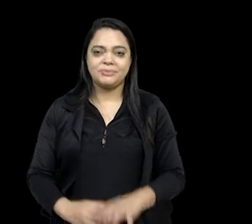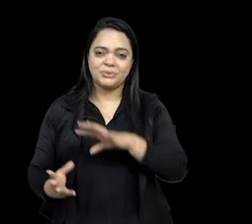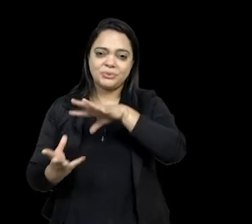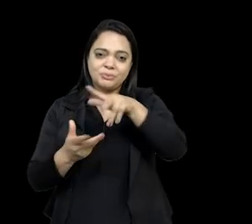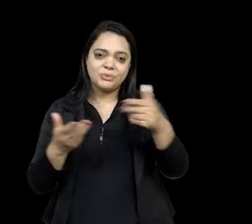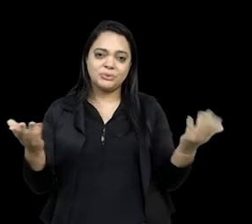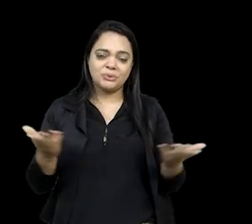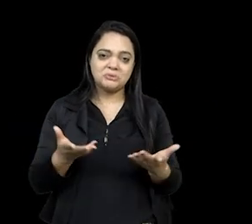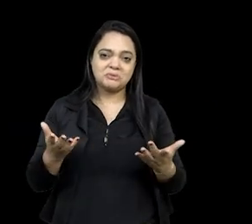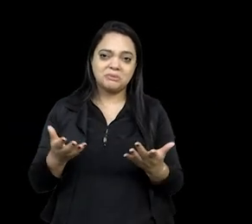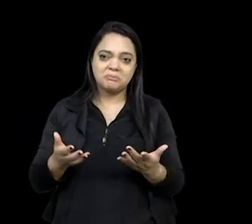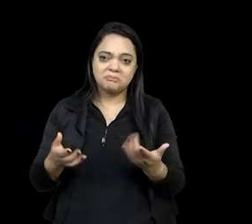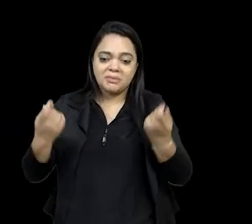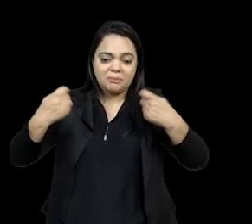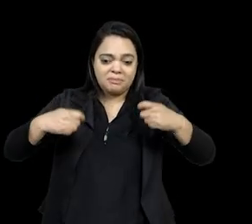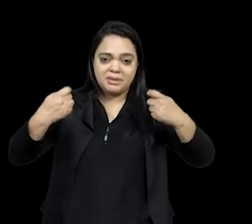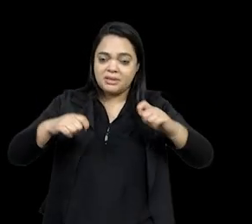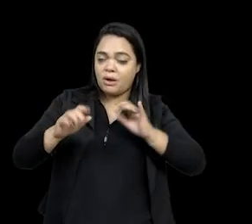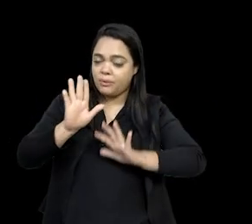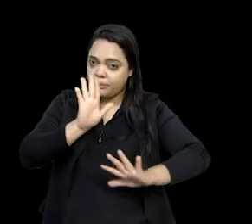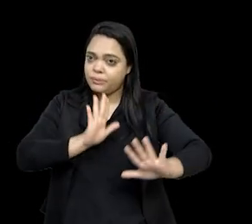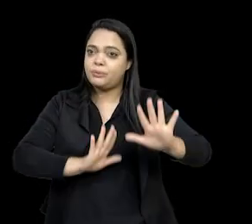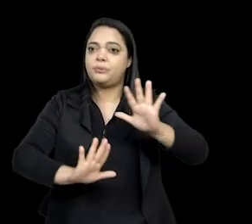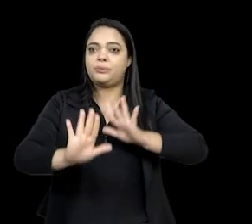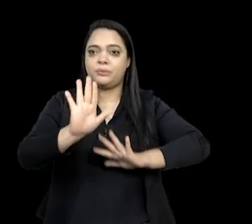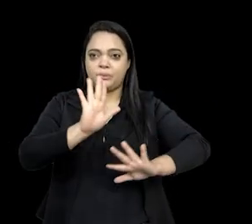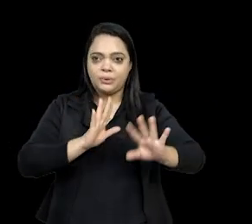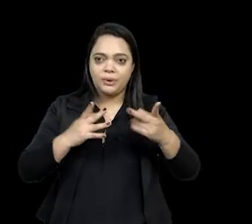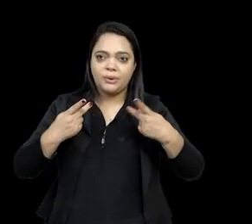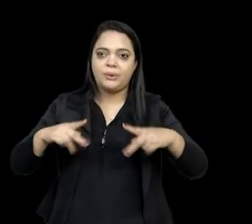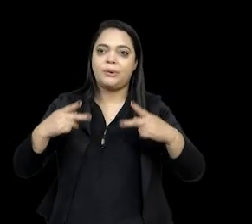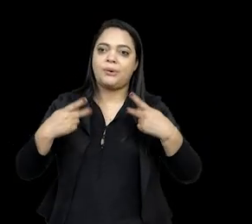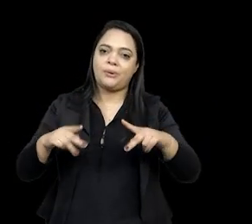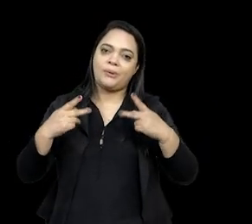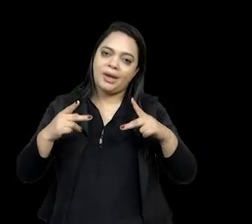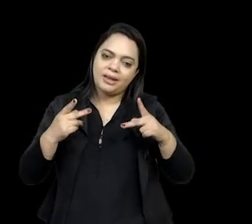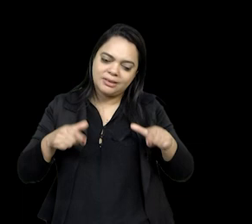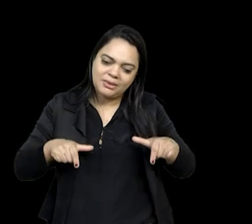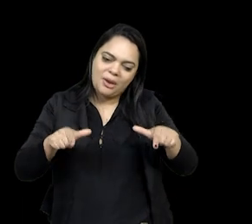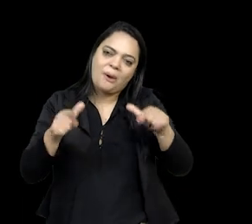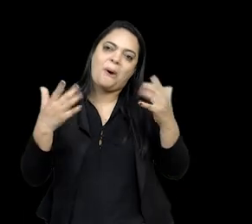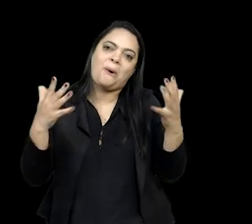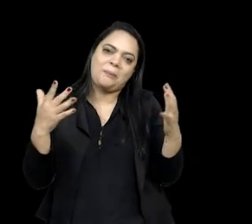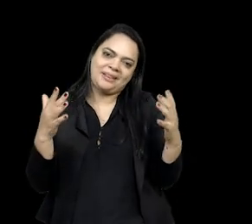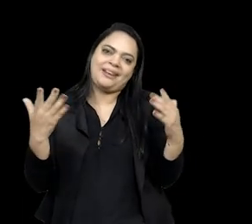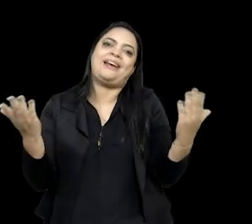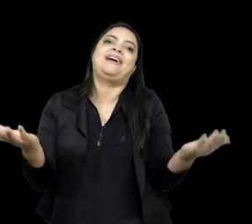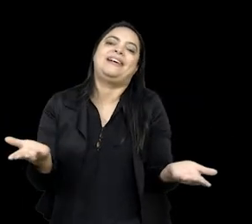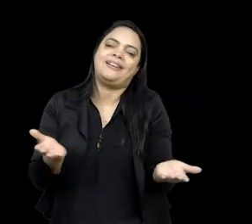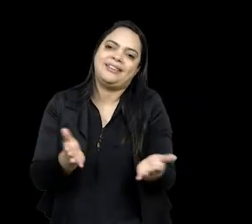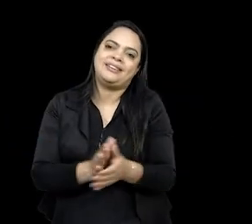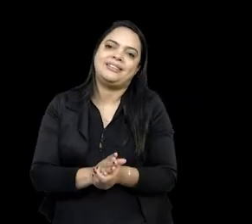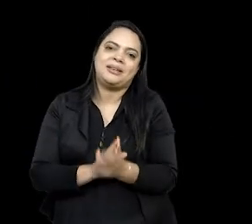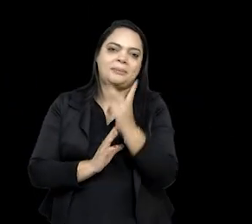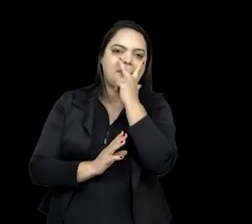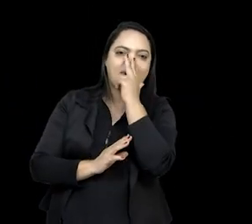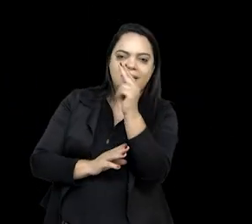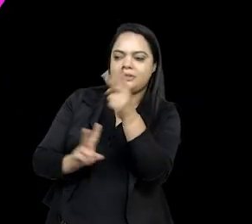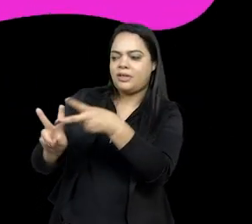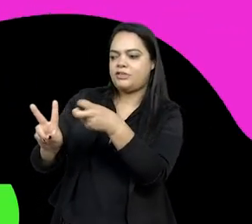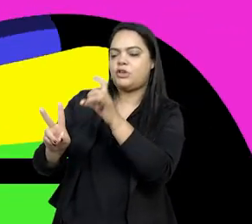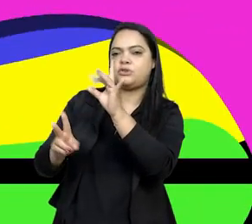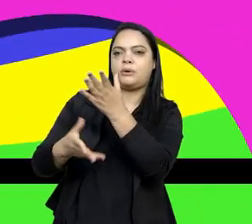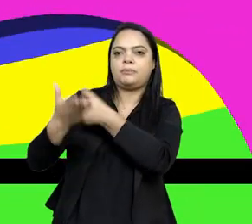contemporâneo. Então, eu acho que tem sempre um pouco de cuidado com esse tipo de homenagem, né? E aprisiona o indígena no